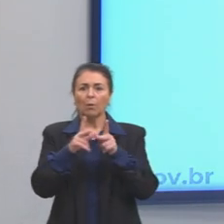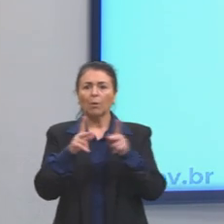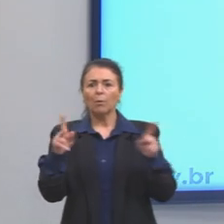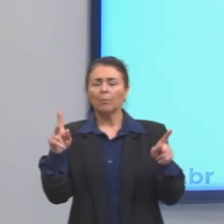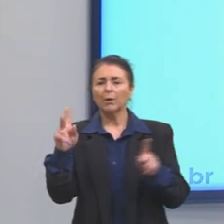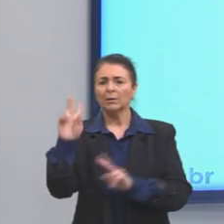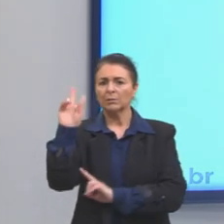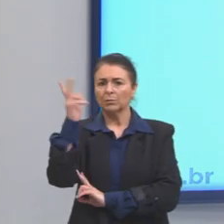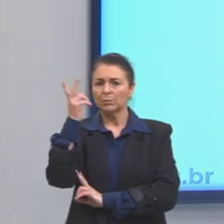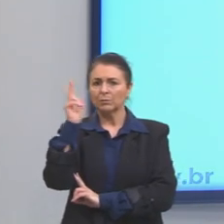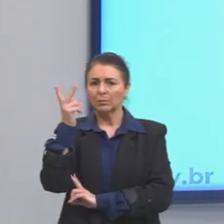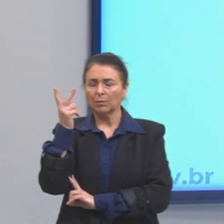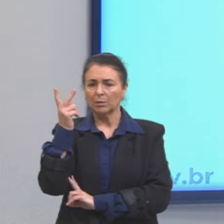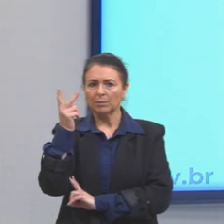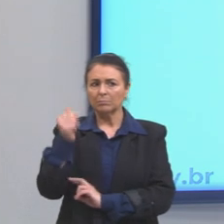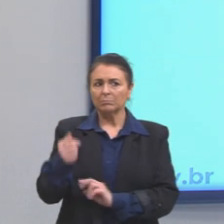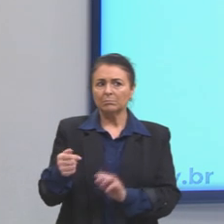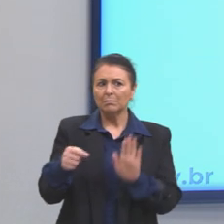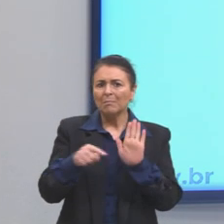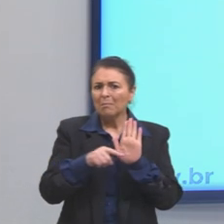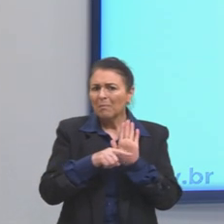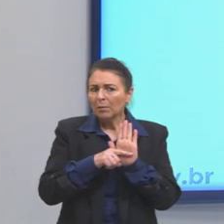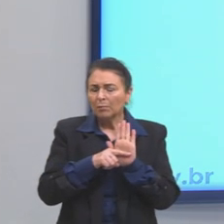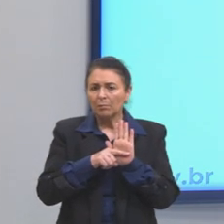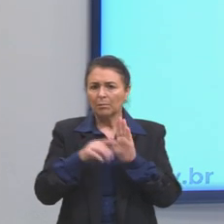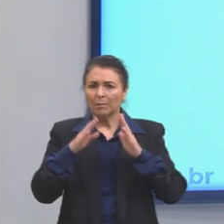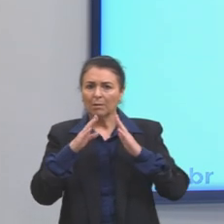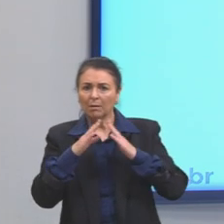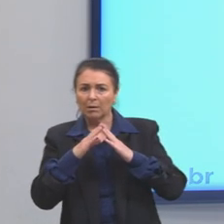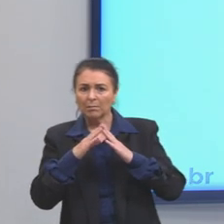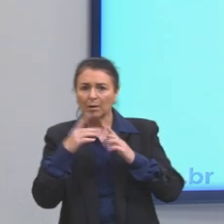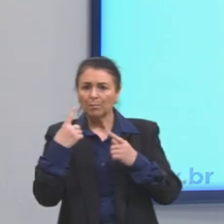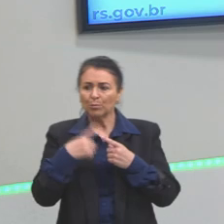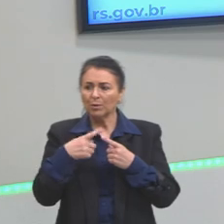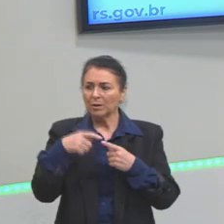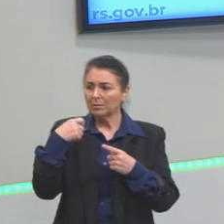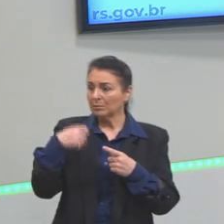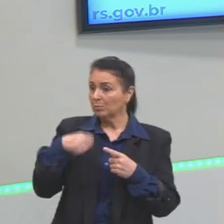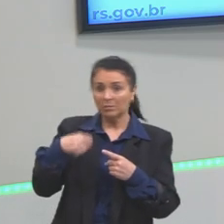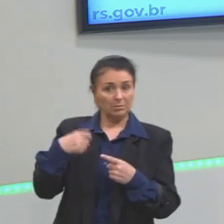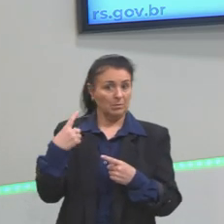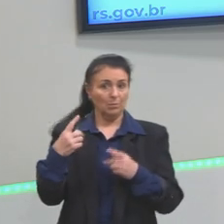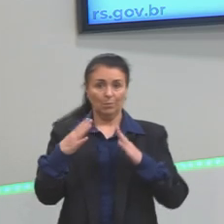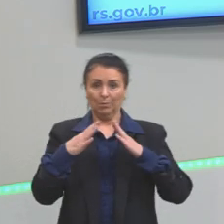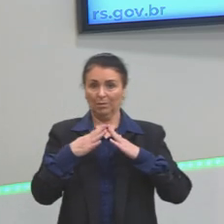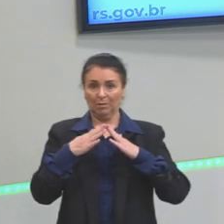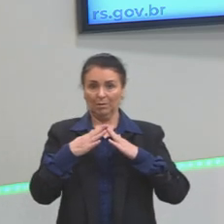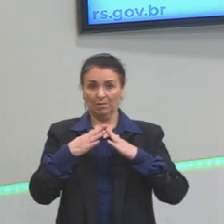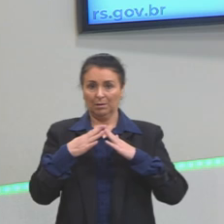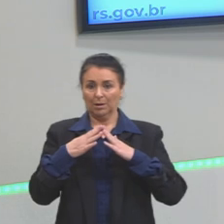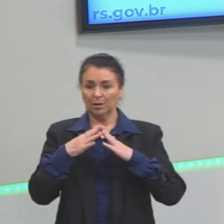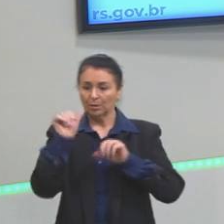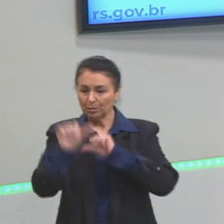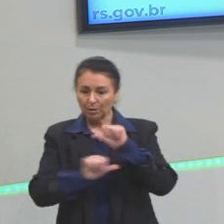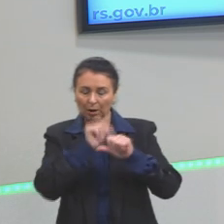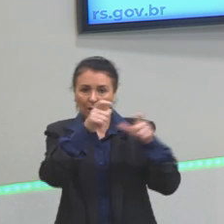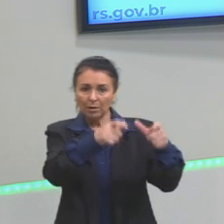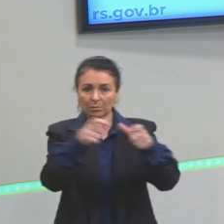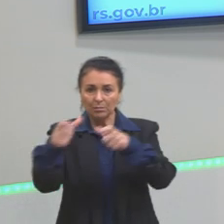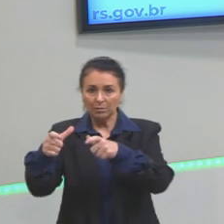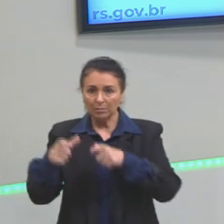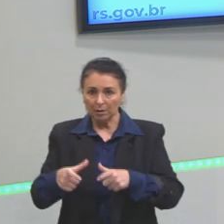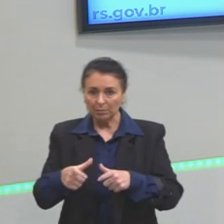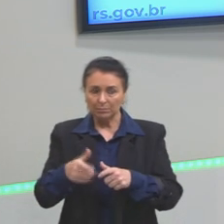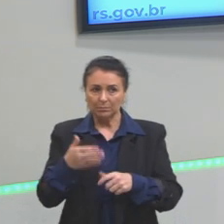coisa, menos uma casa. Porque ele é nômade. Por exemplo, há um tempo atrás, sei lá,